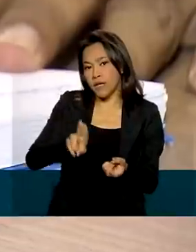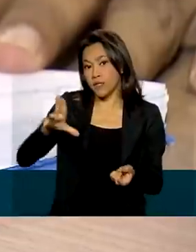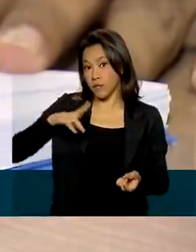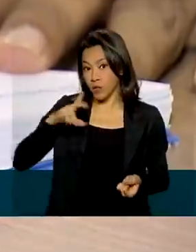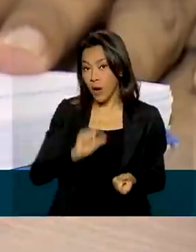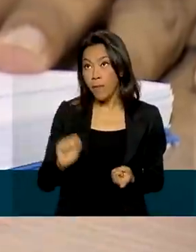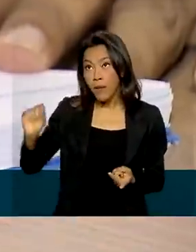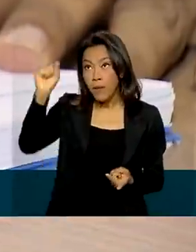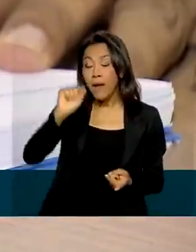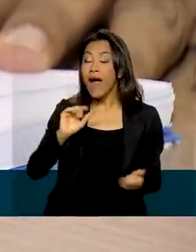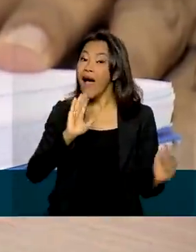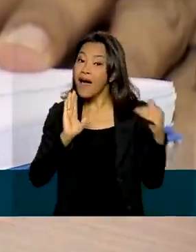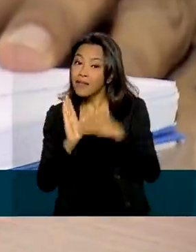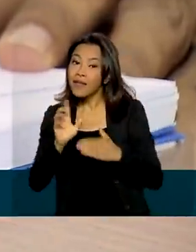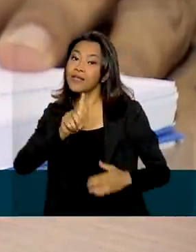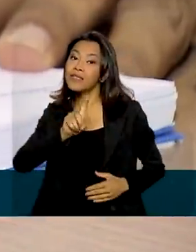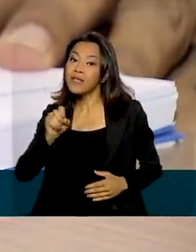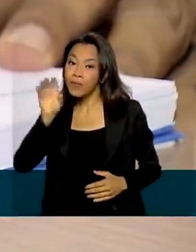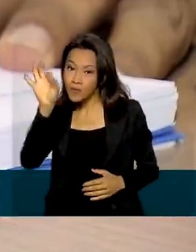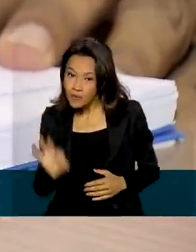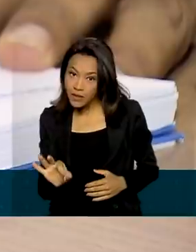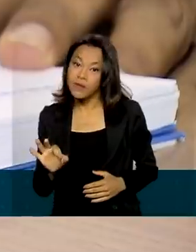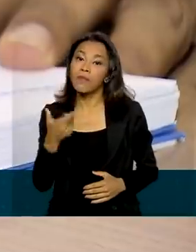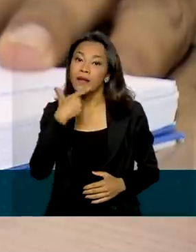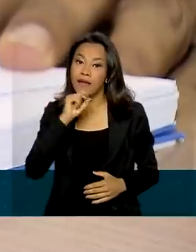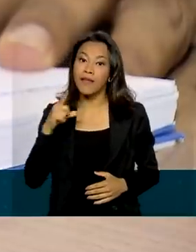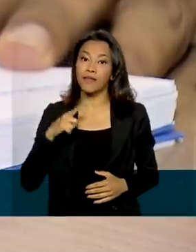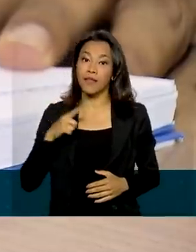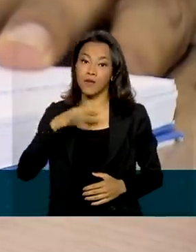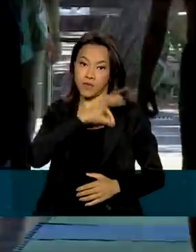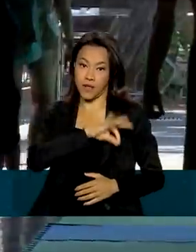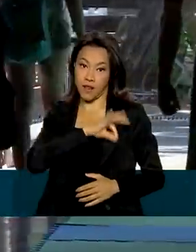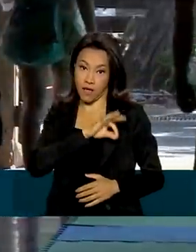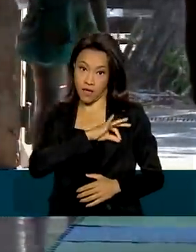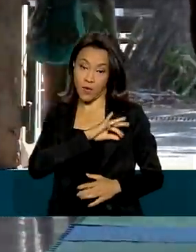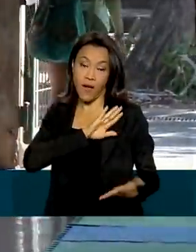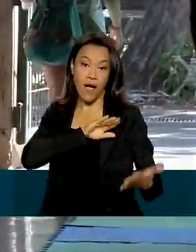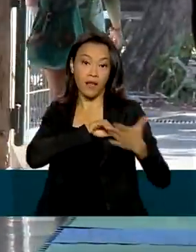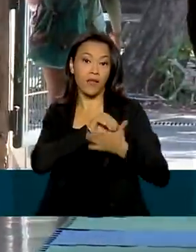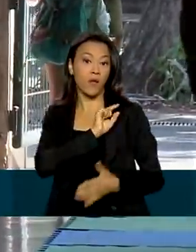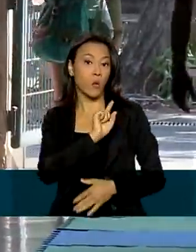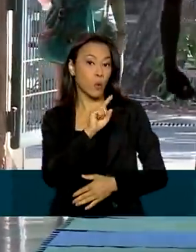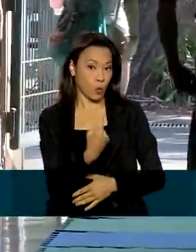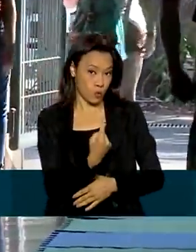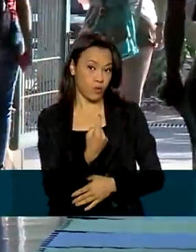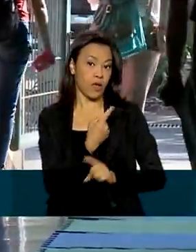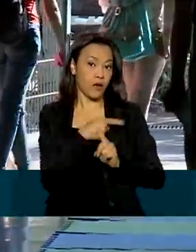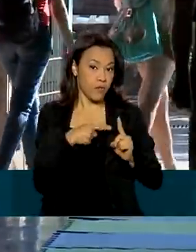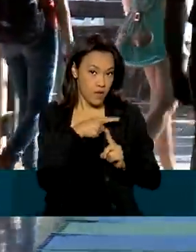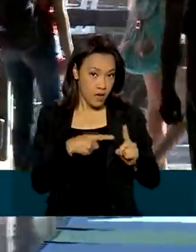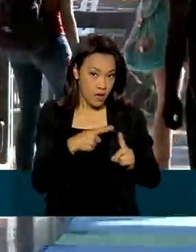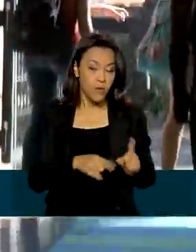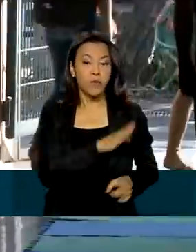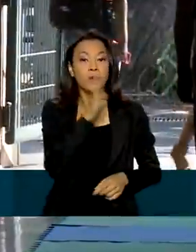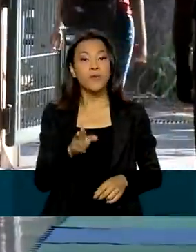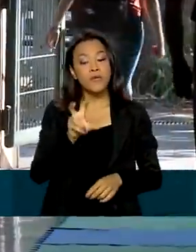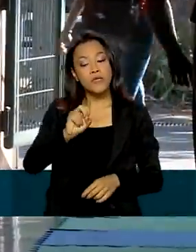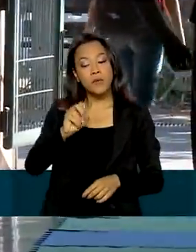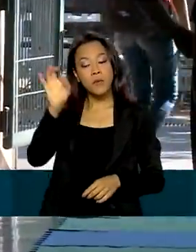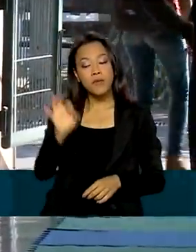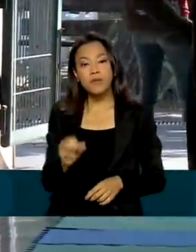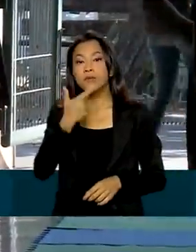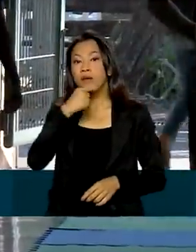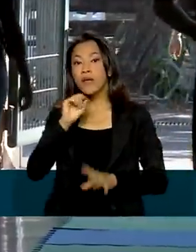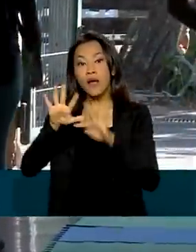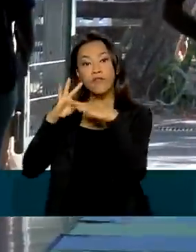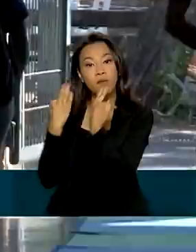A bolsa é de até 100% para alunos que tenham renda familiar mensal, de até um salário mínimo e meio, e de 50% para quem vive